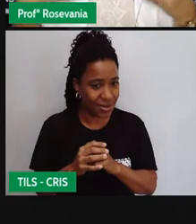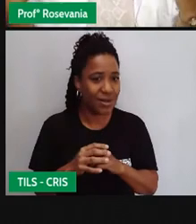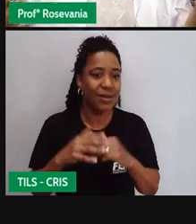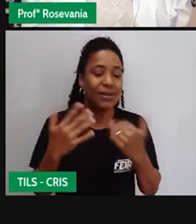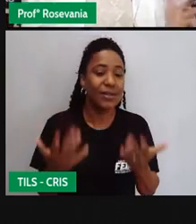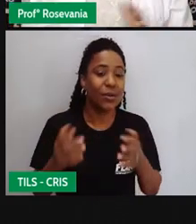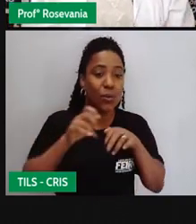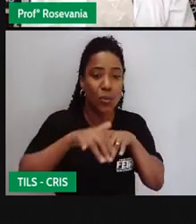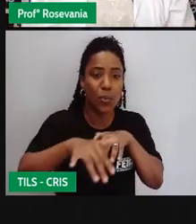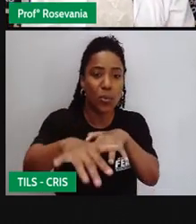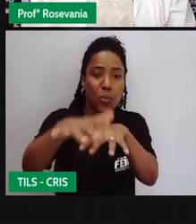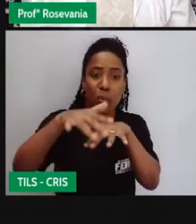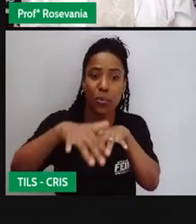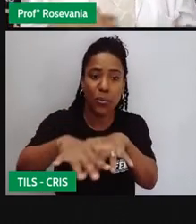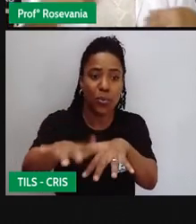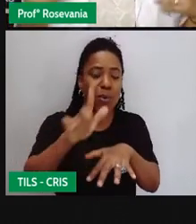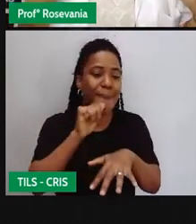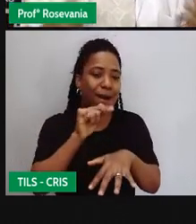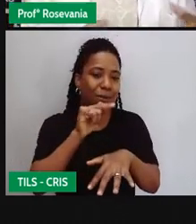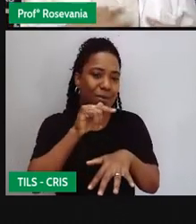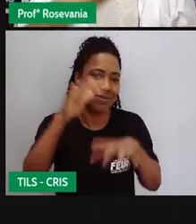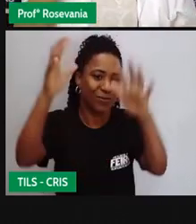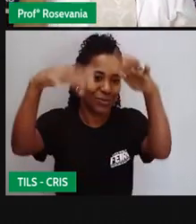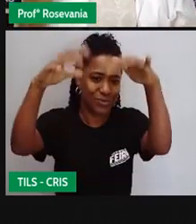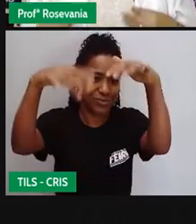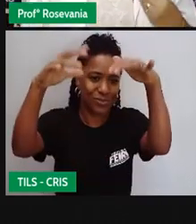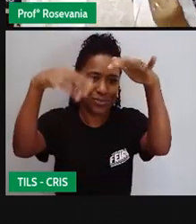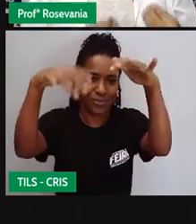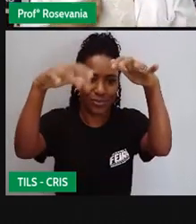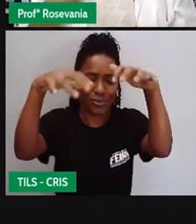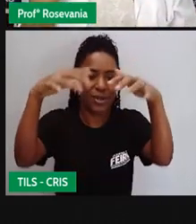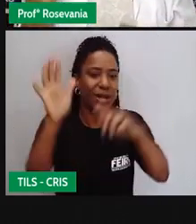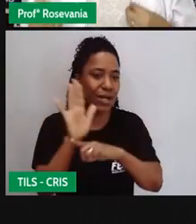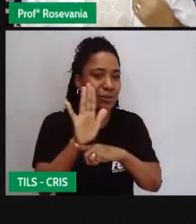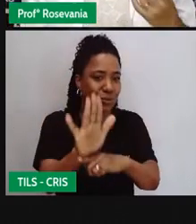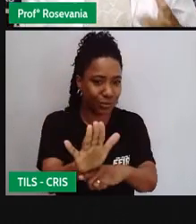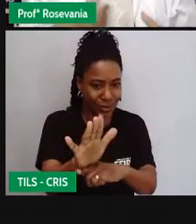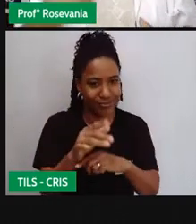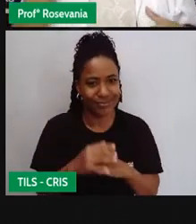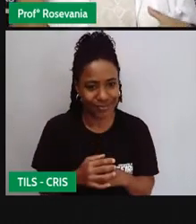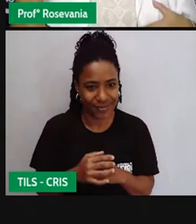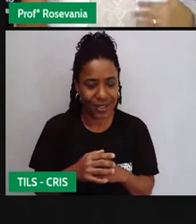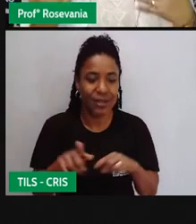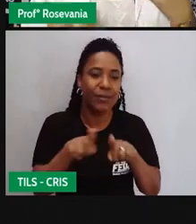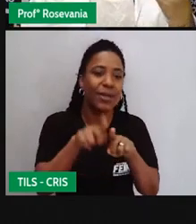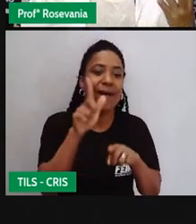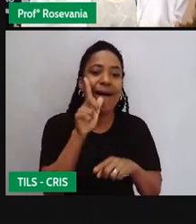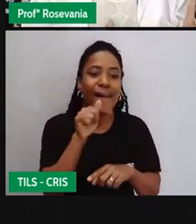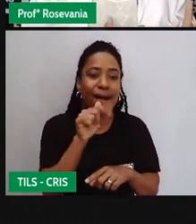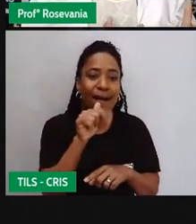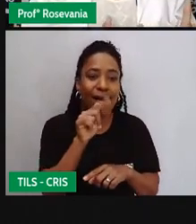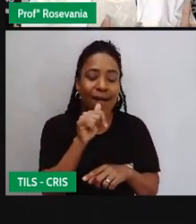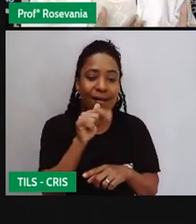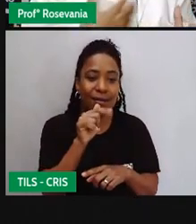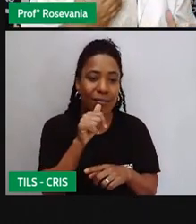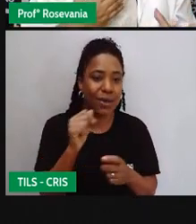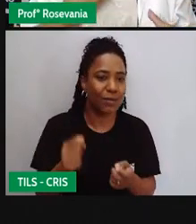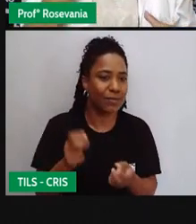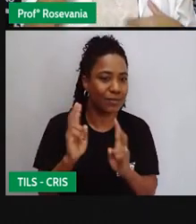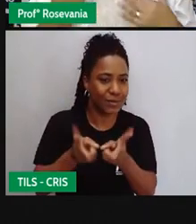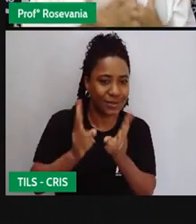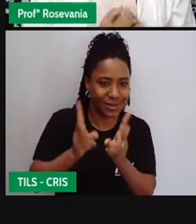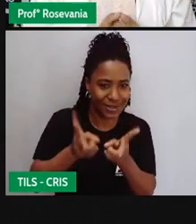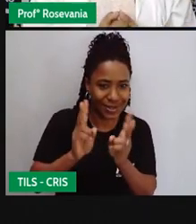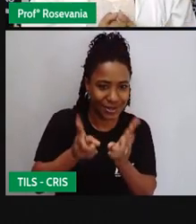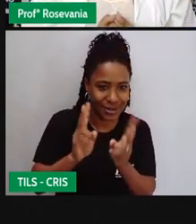cabeceiros dos principais rios que nós temos, e aí vai manter o abastecimento de água, vai manter também